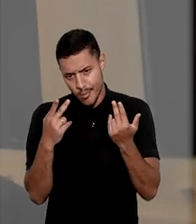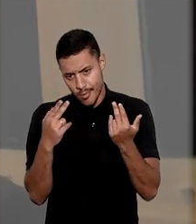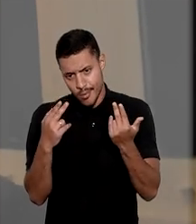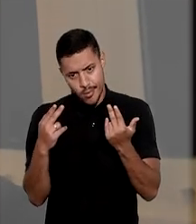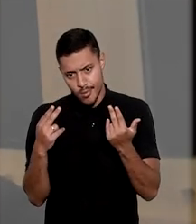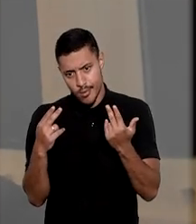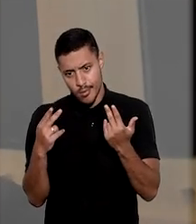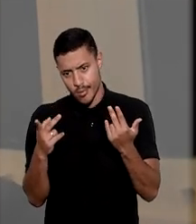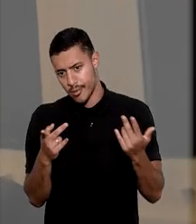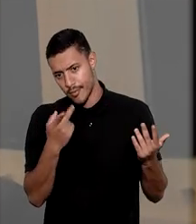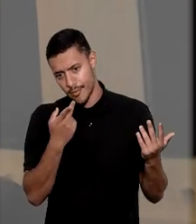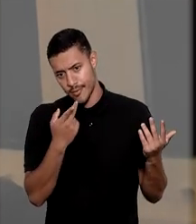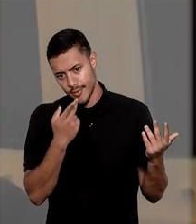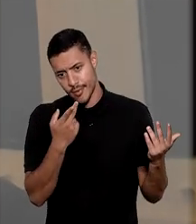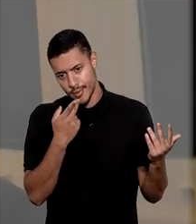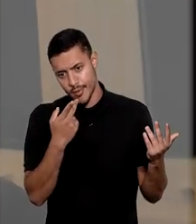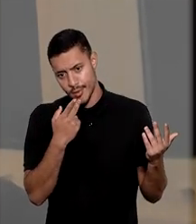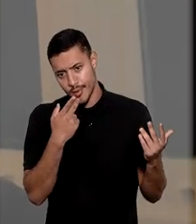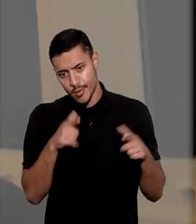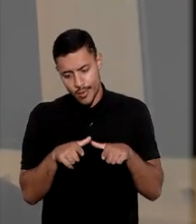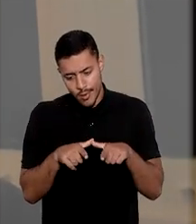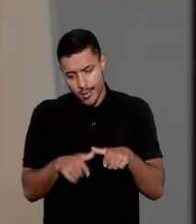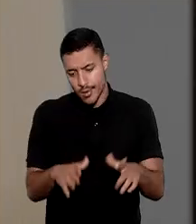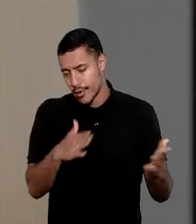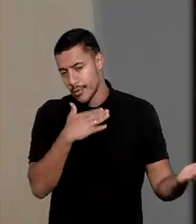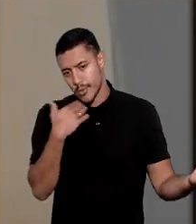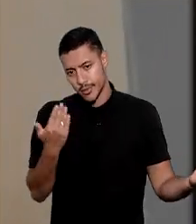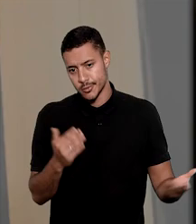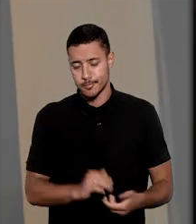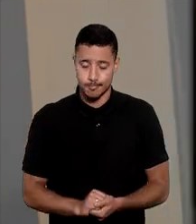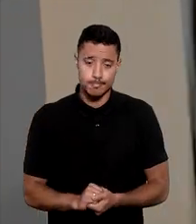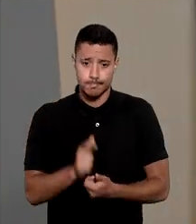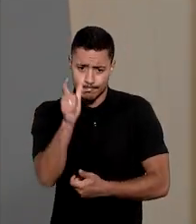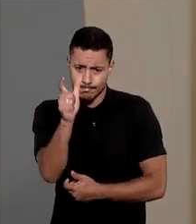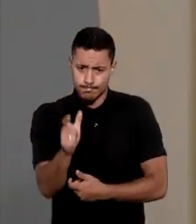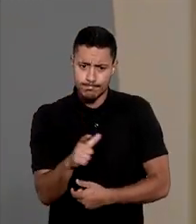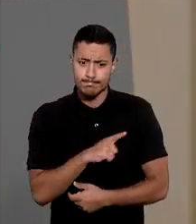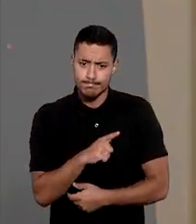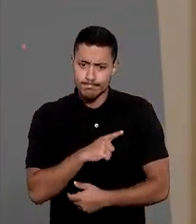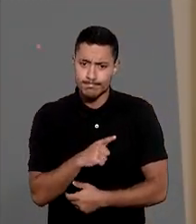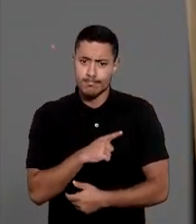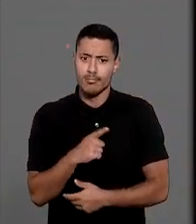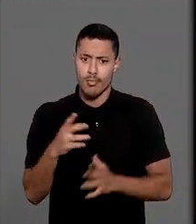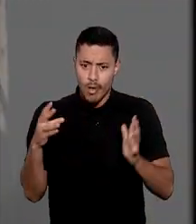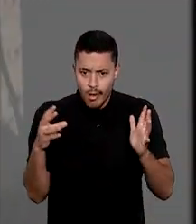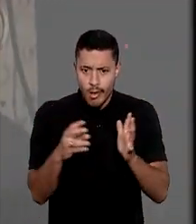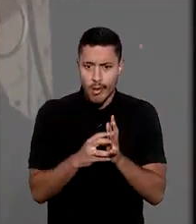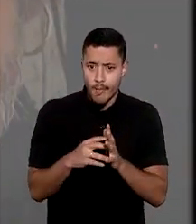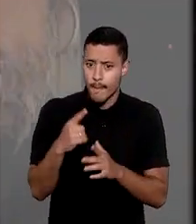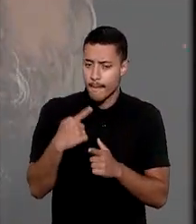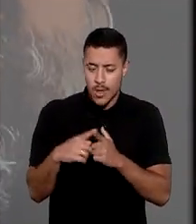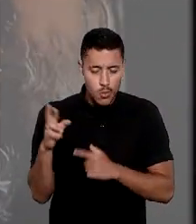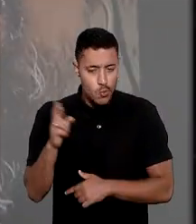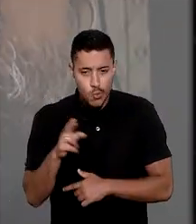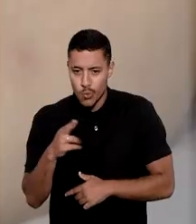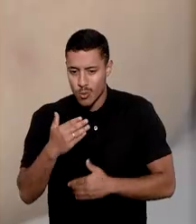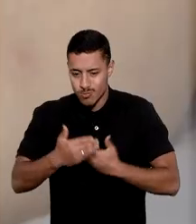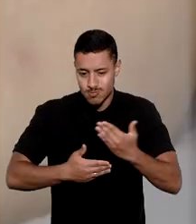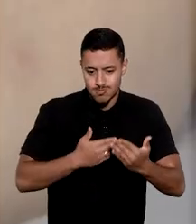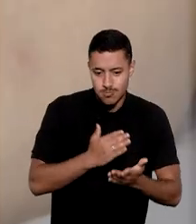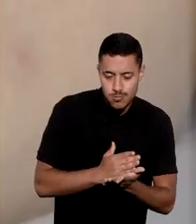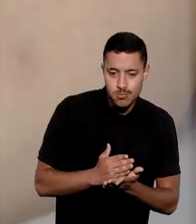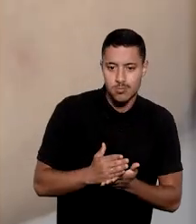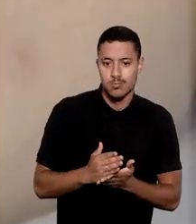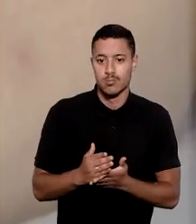que um atestado de óbito. O Léo tem o vírus do HIV, mas nunca desenvolveu a doença,